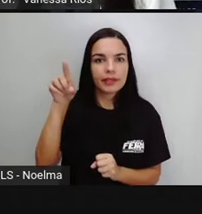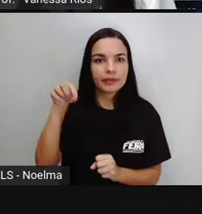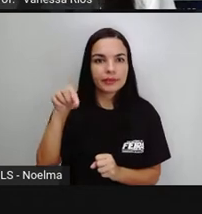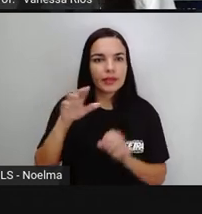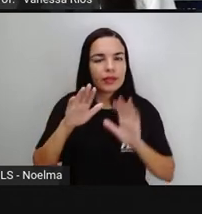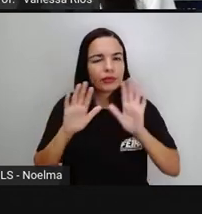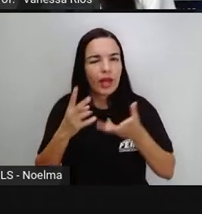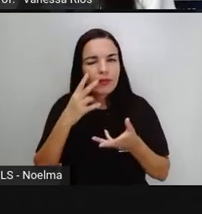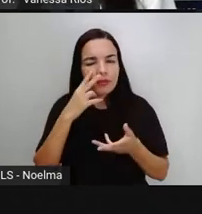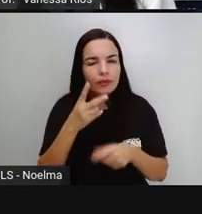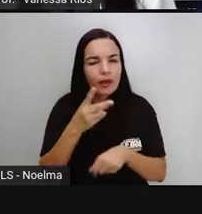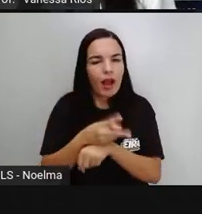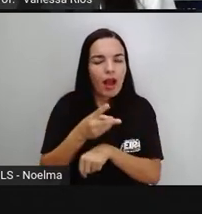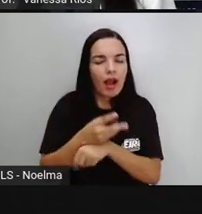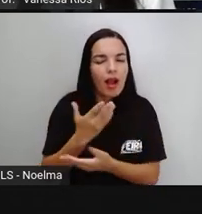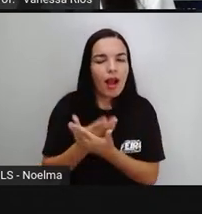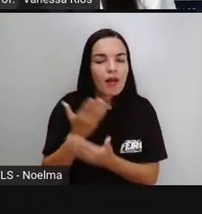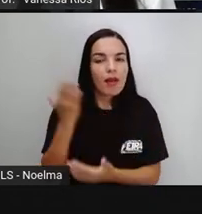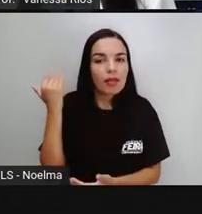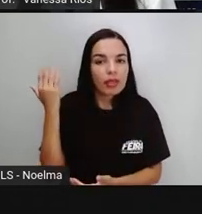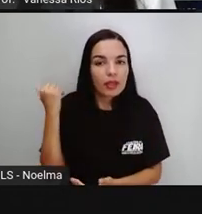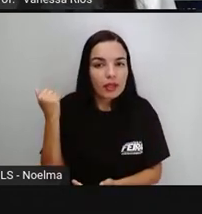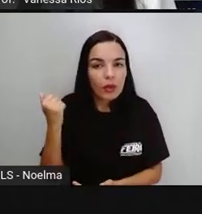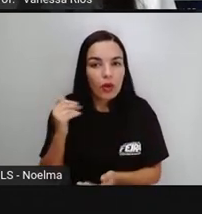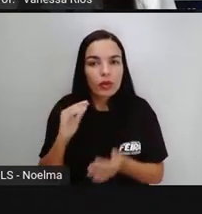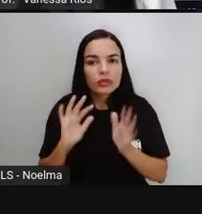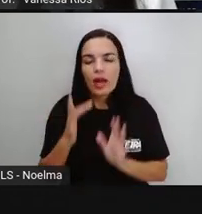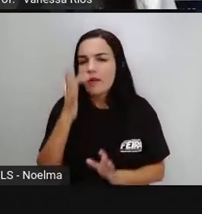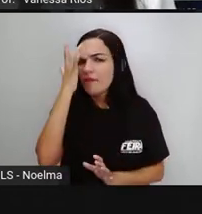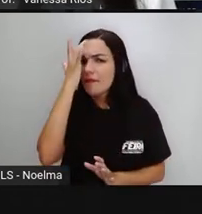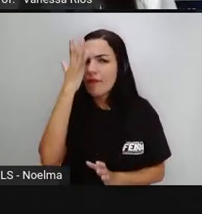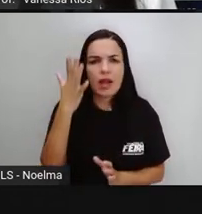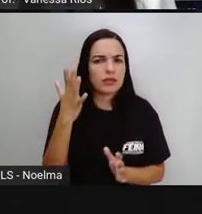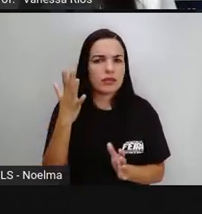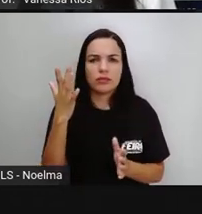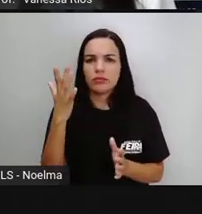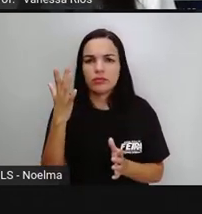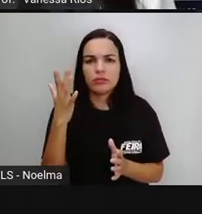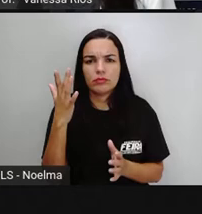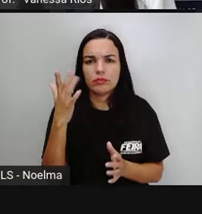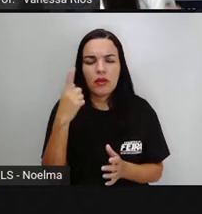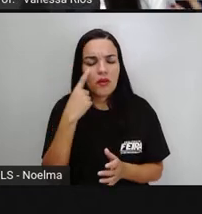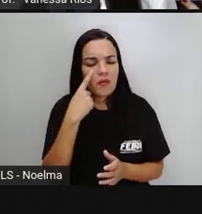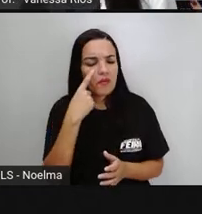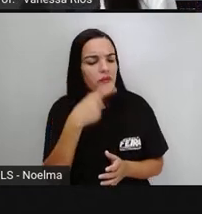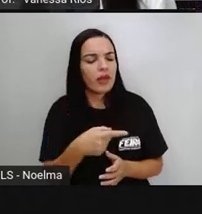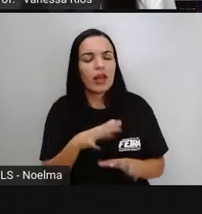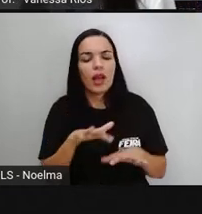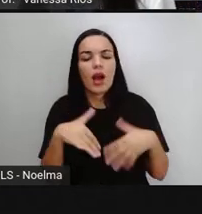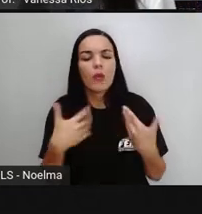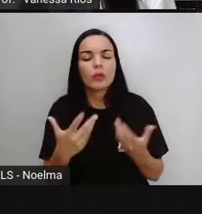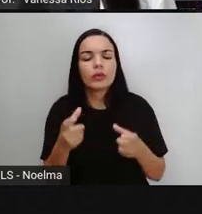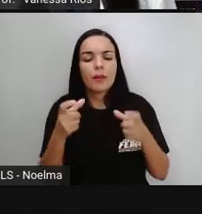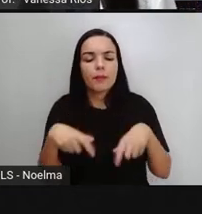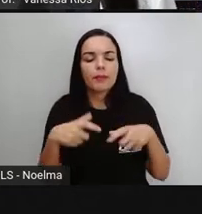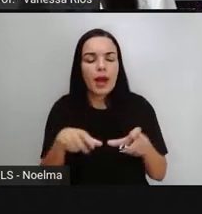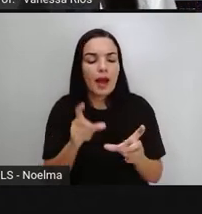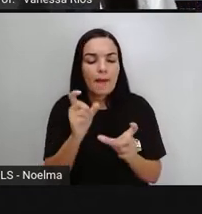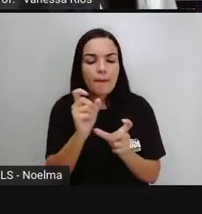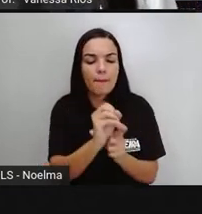videoaula anterior. É fácil identificar, não é? As oxítonas, quando a gente às vezes fala